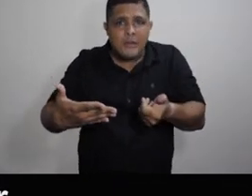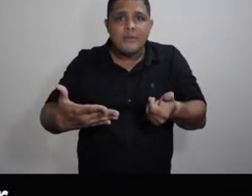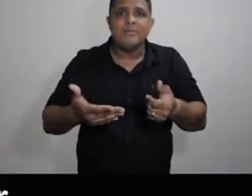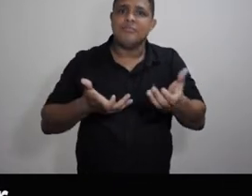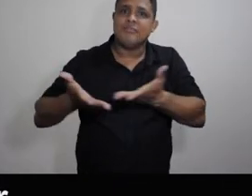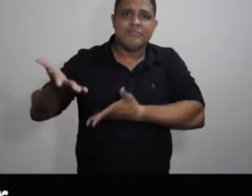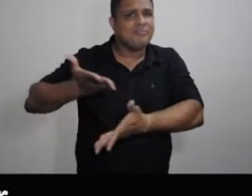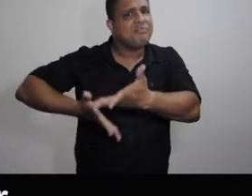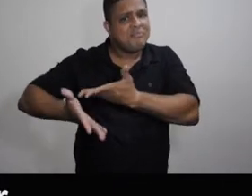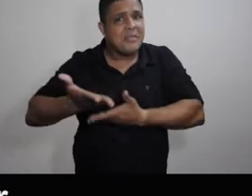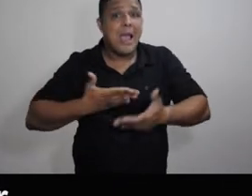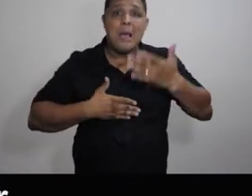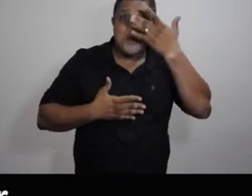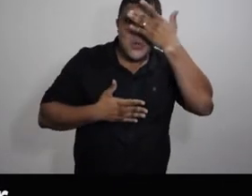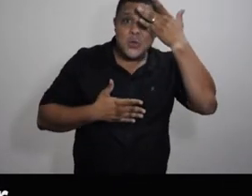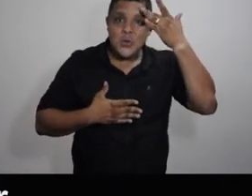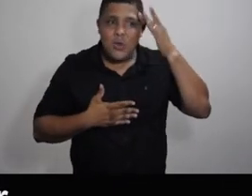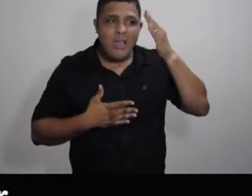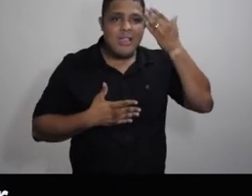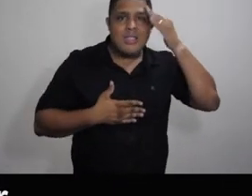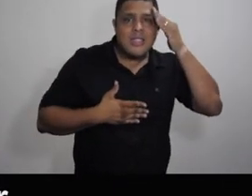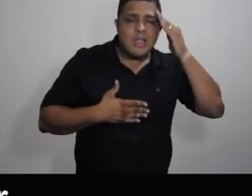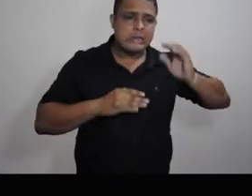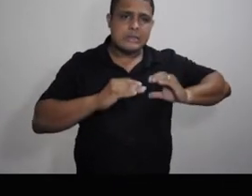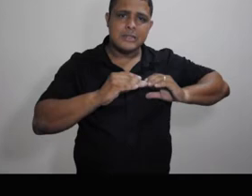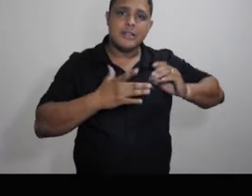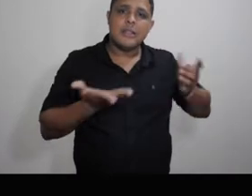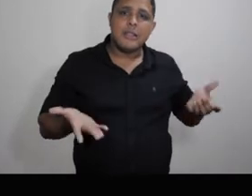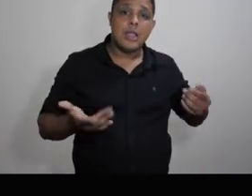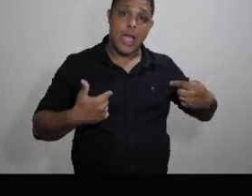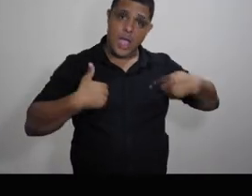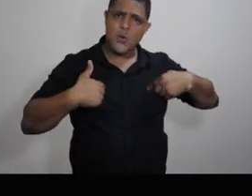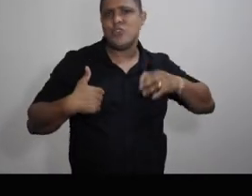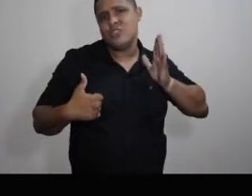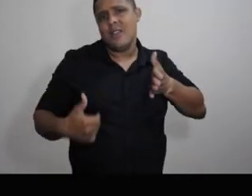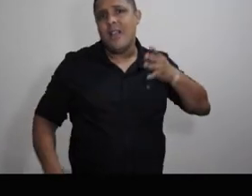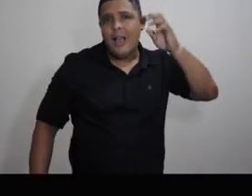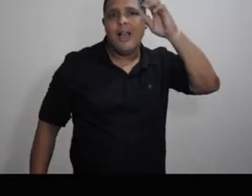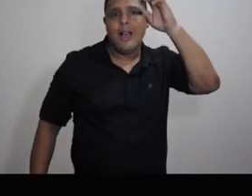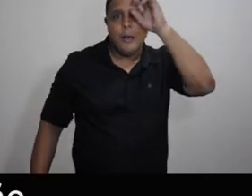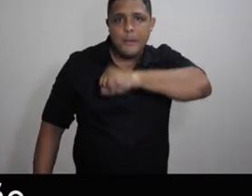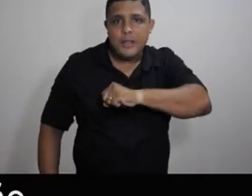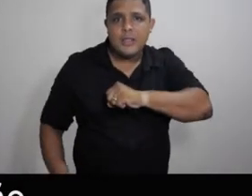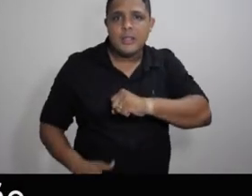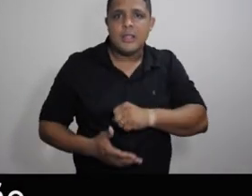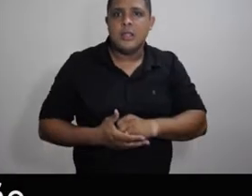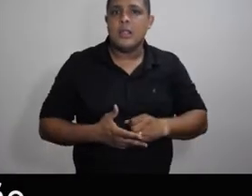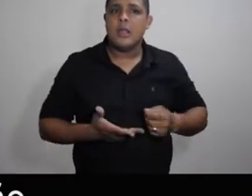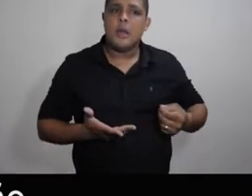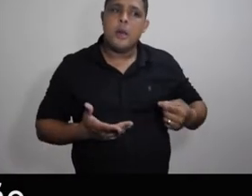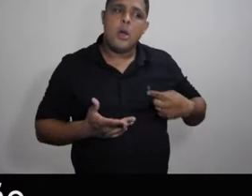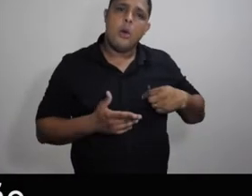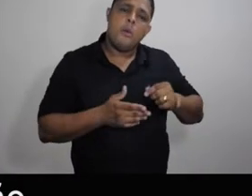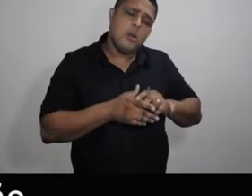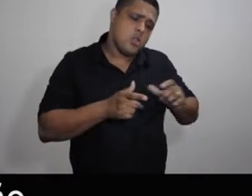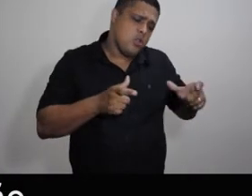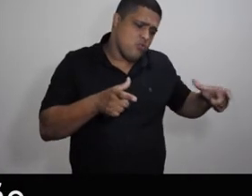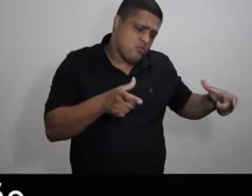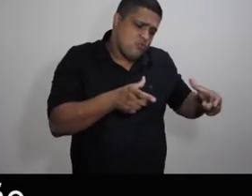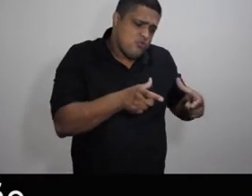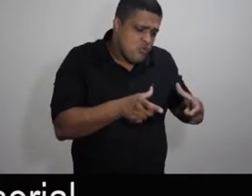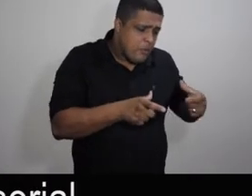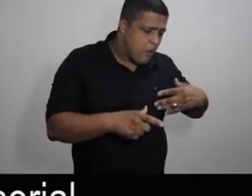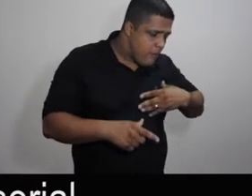rica, que as pessoas conseguem verificar que, como eu já aprendi, com uma simples bacia com